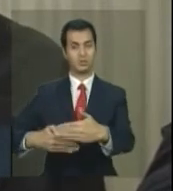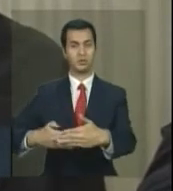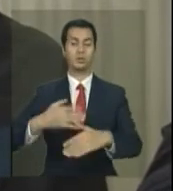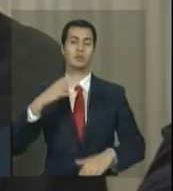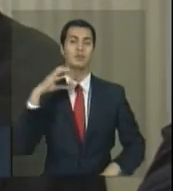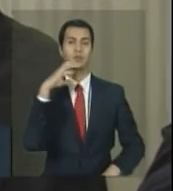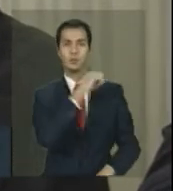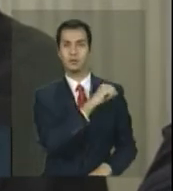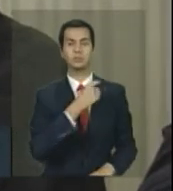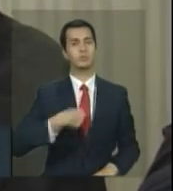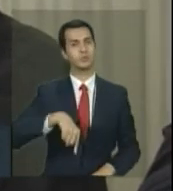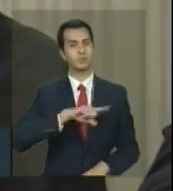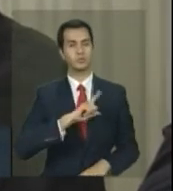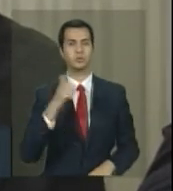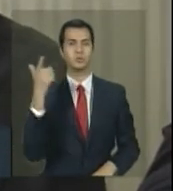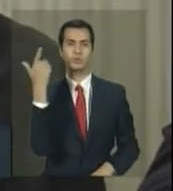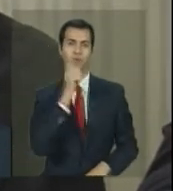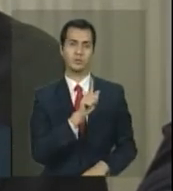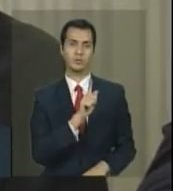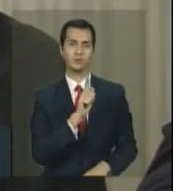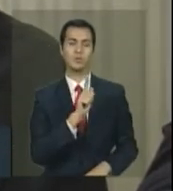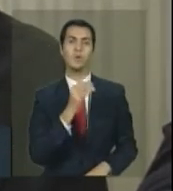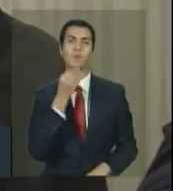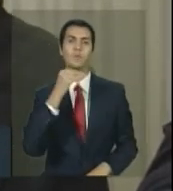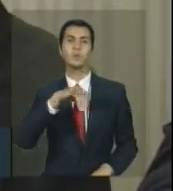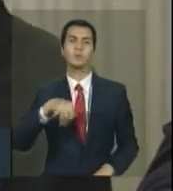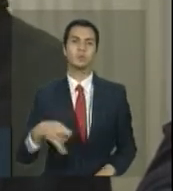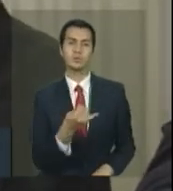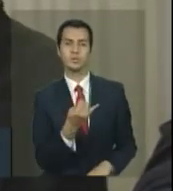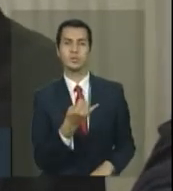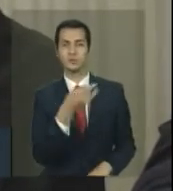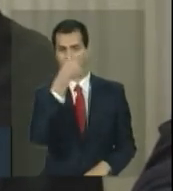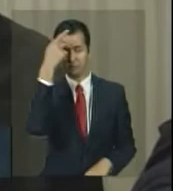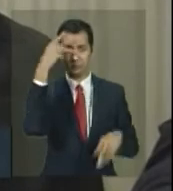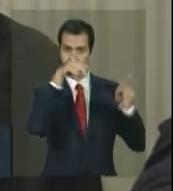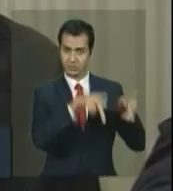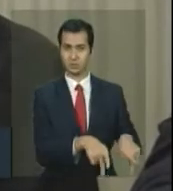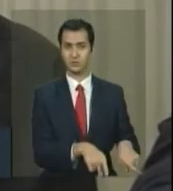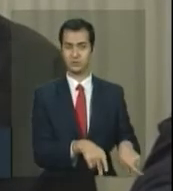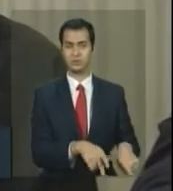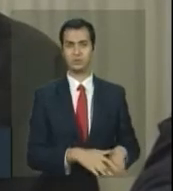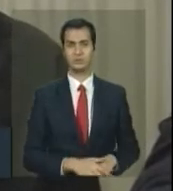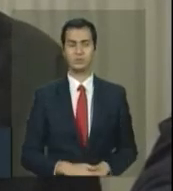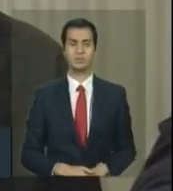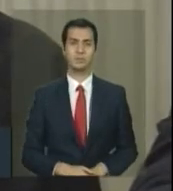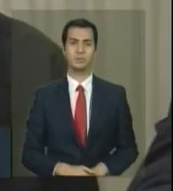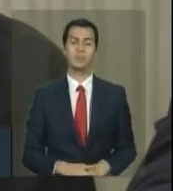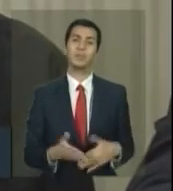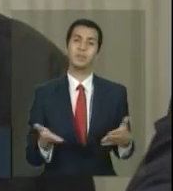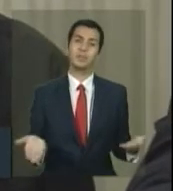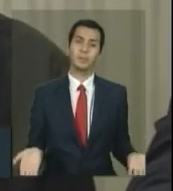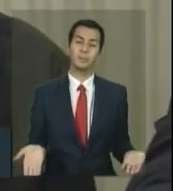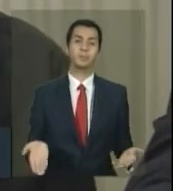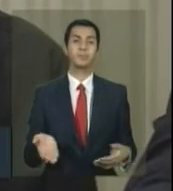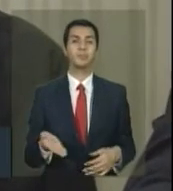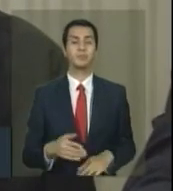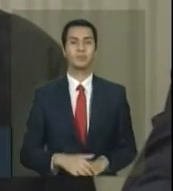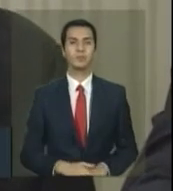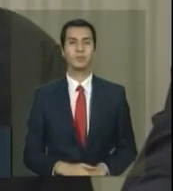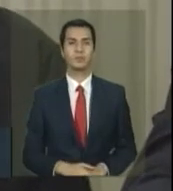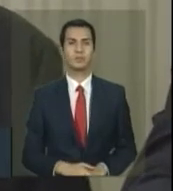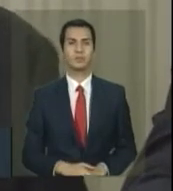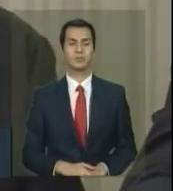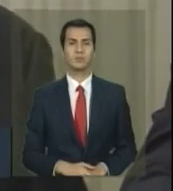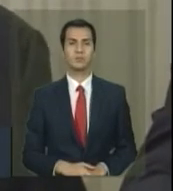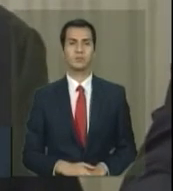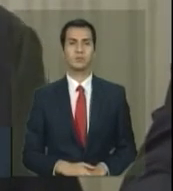rapidamente nós vamos criar oportunidades para as pessoas. Então, e não dá para a gente abstrair,